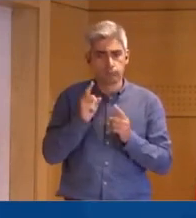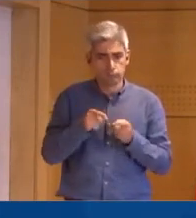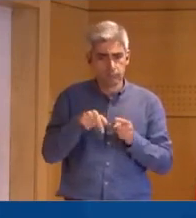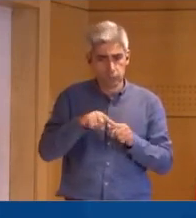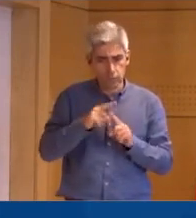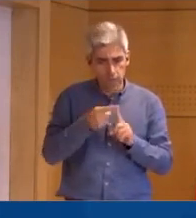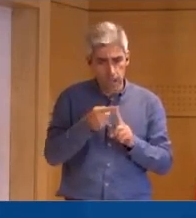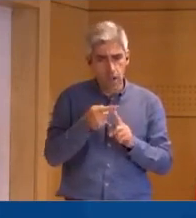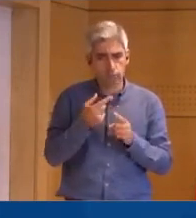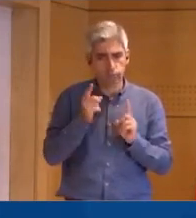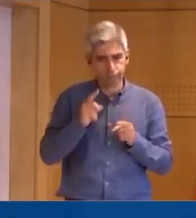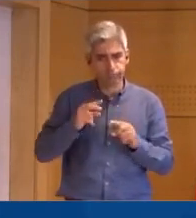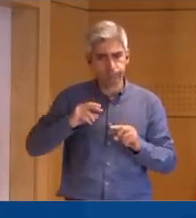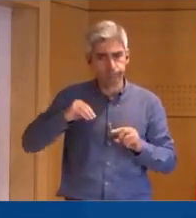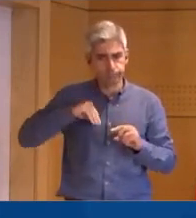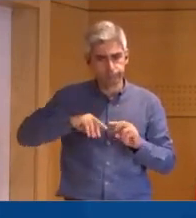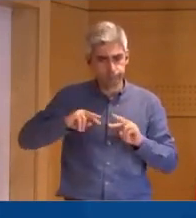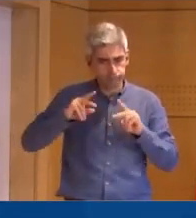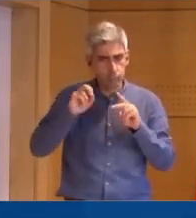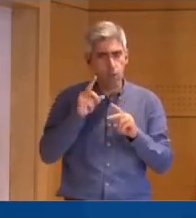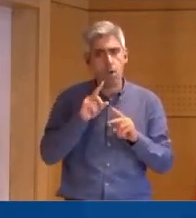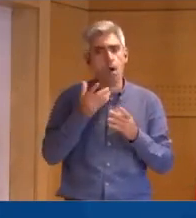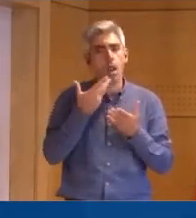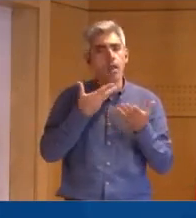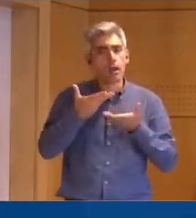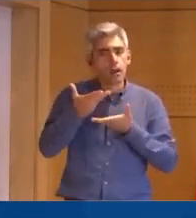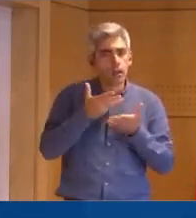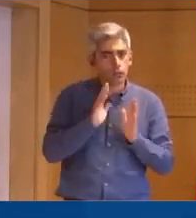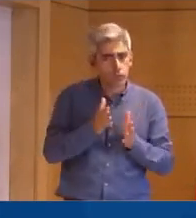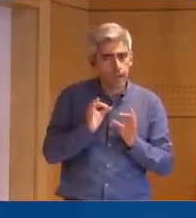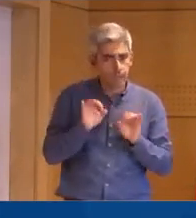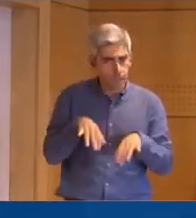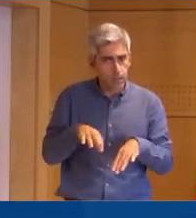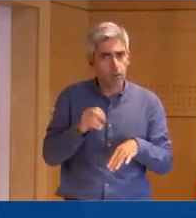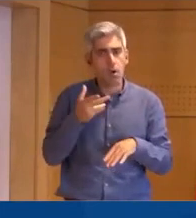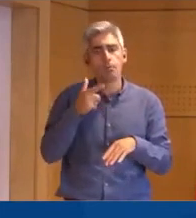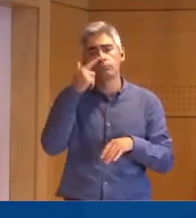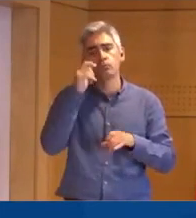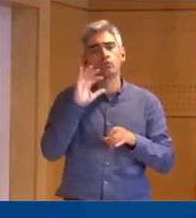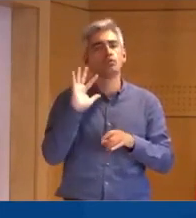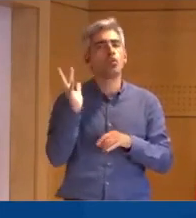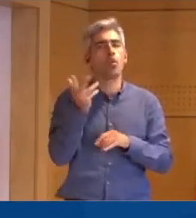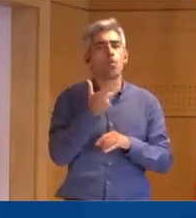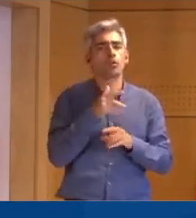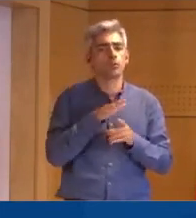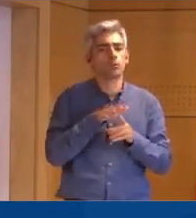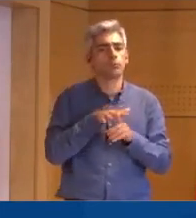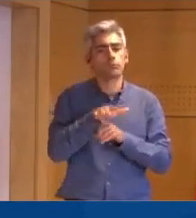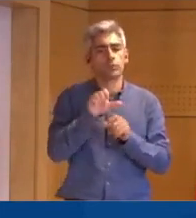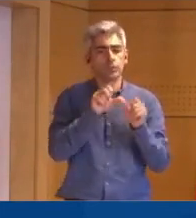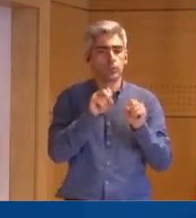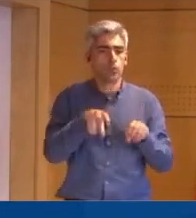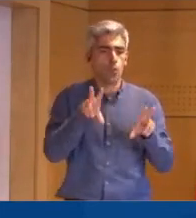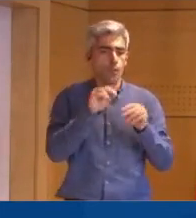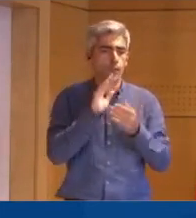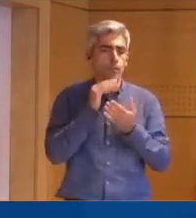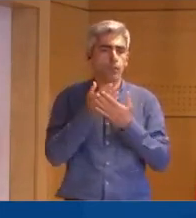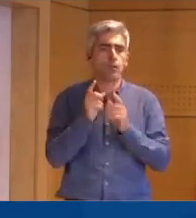vigor este ano, se as negociações já terminaram, e se sabe quantas pessoas é que pode vir a abranger esse novo sistema. Obrigada.